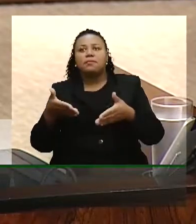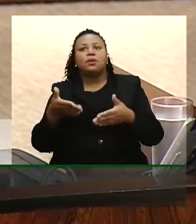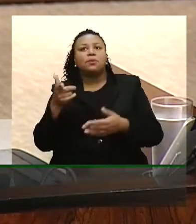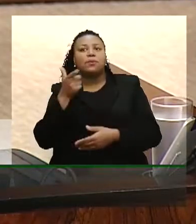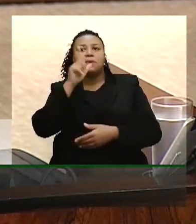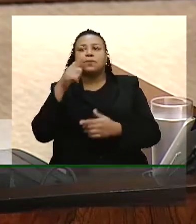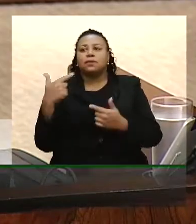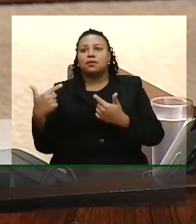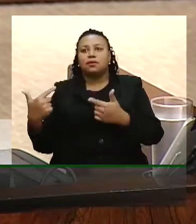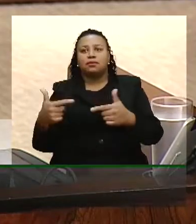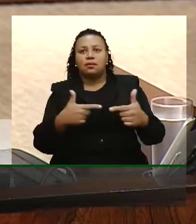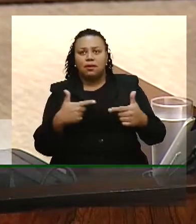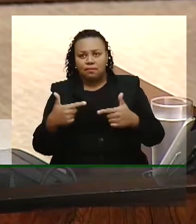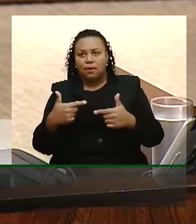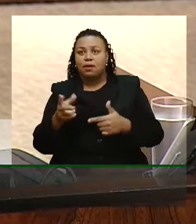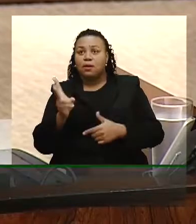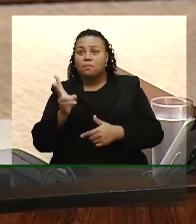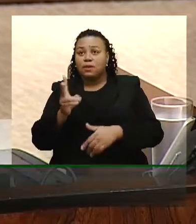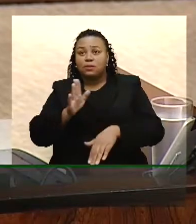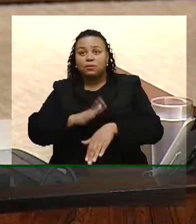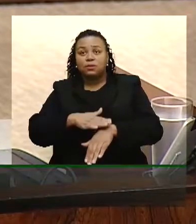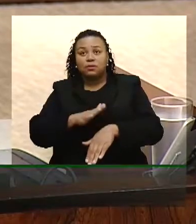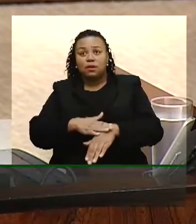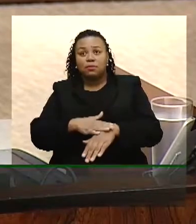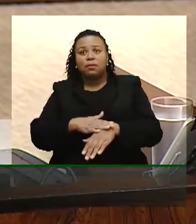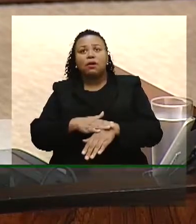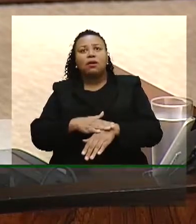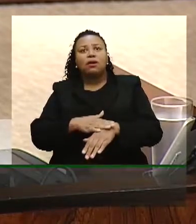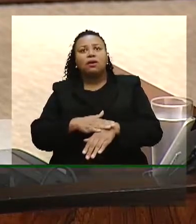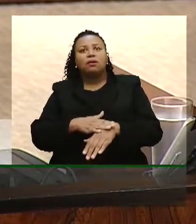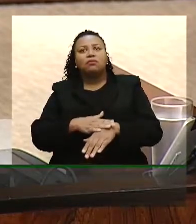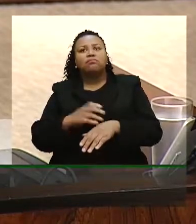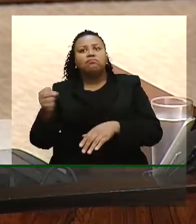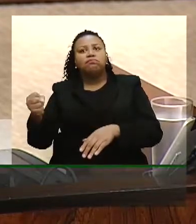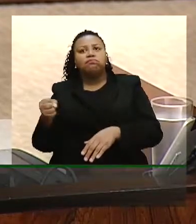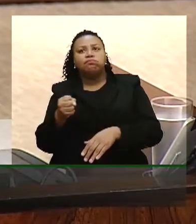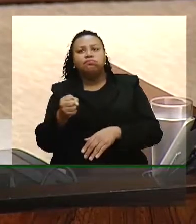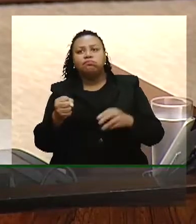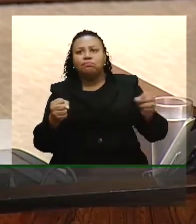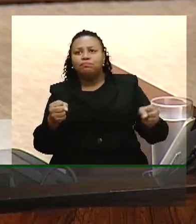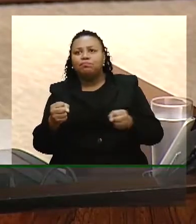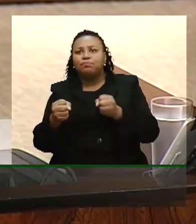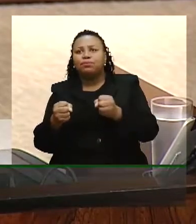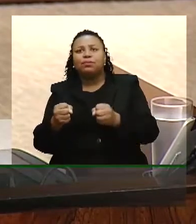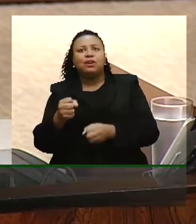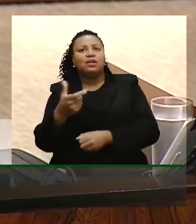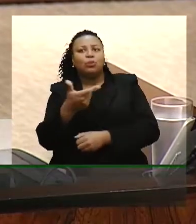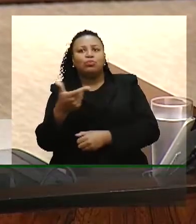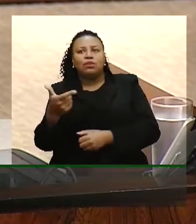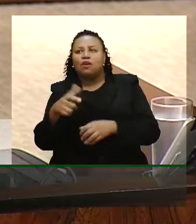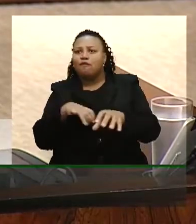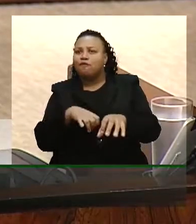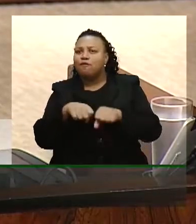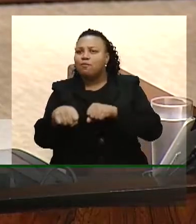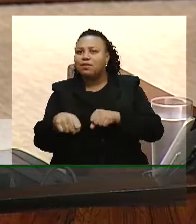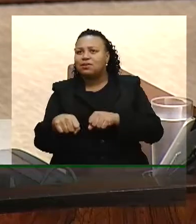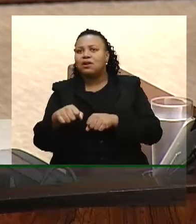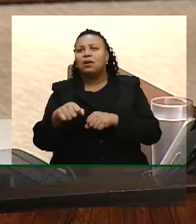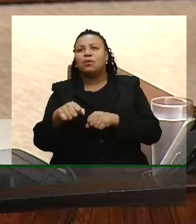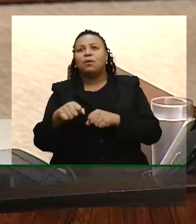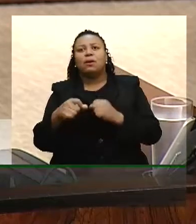empregos. Ao mesmo tempo, a colocação de pessoas sem habilitação para tarefas